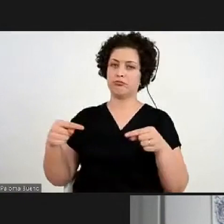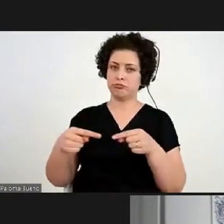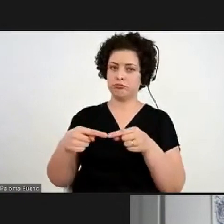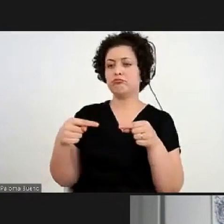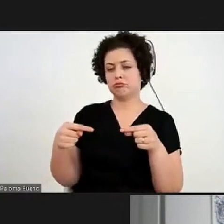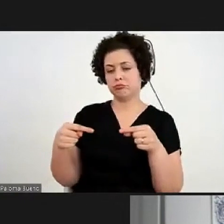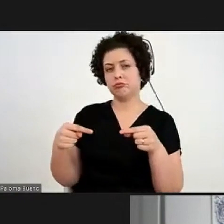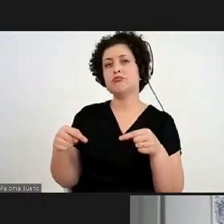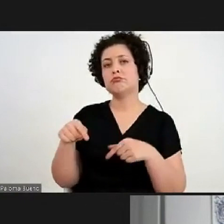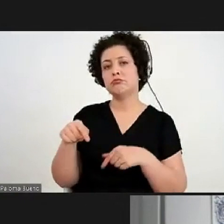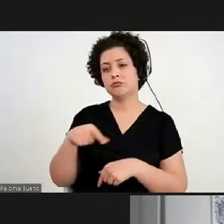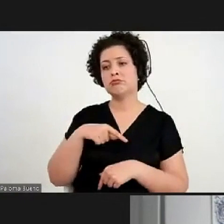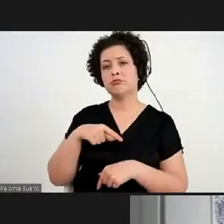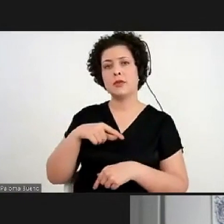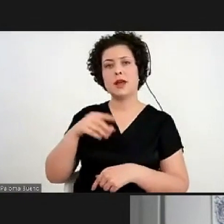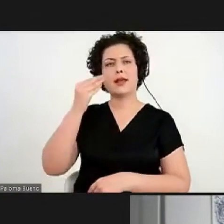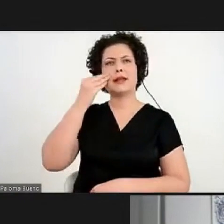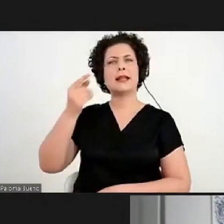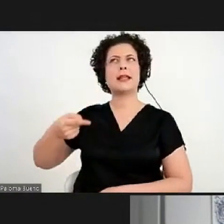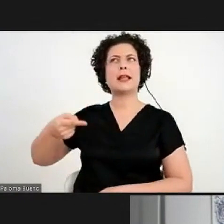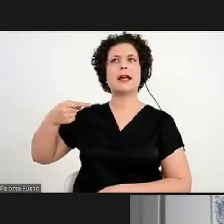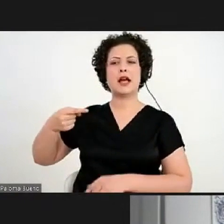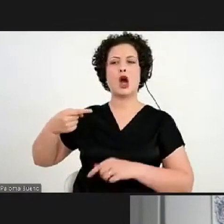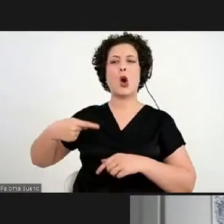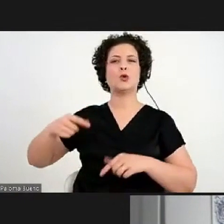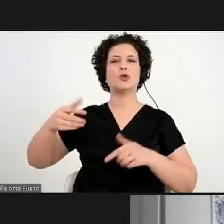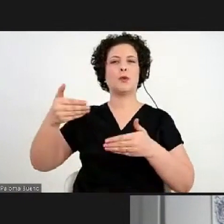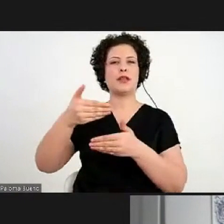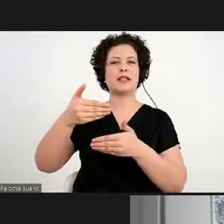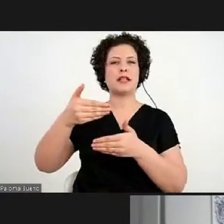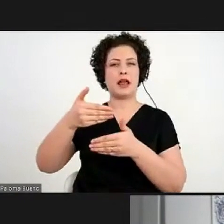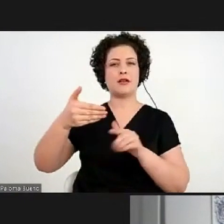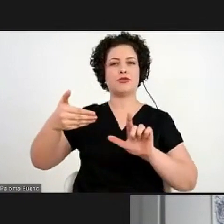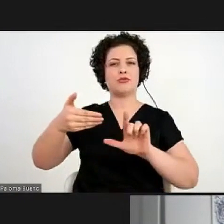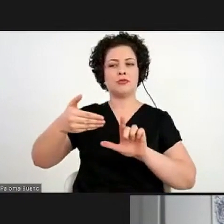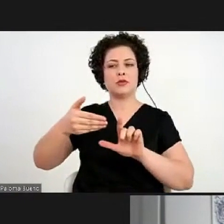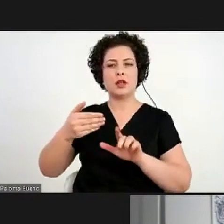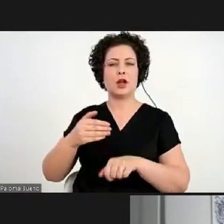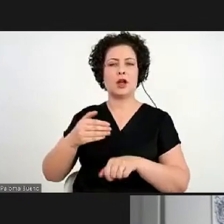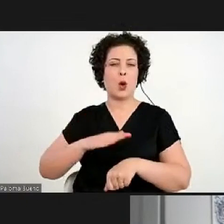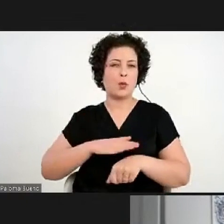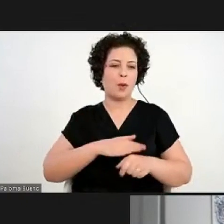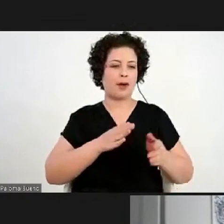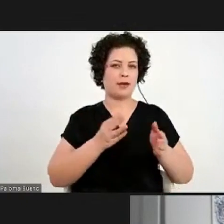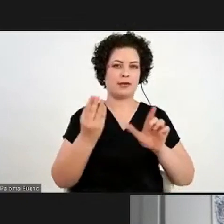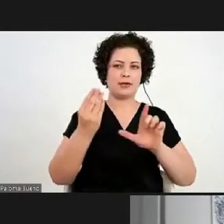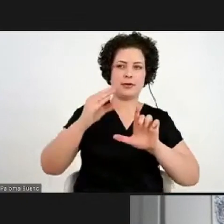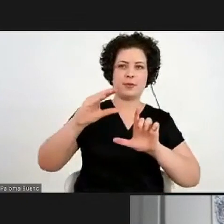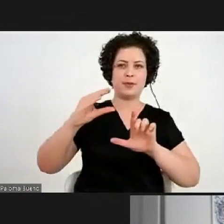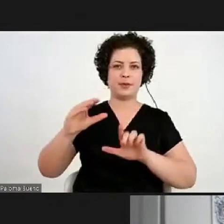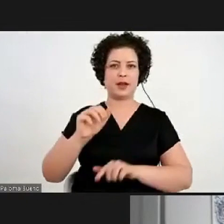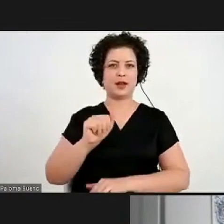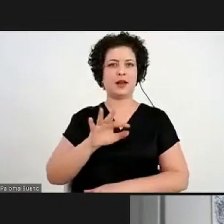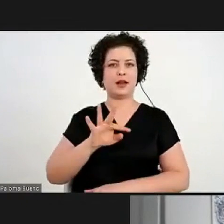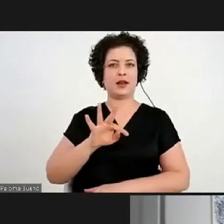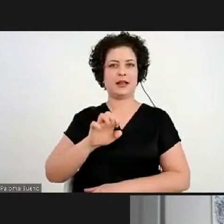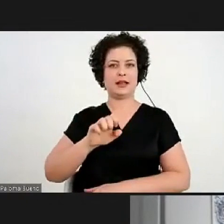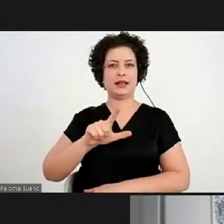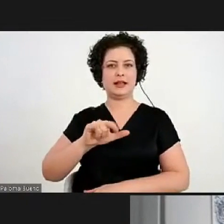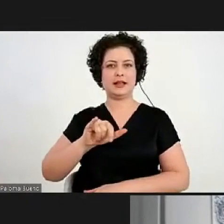uma do... Eu tentei, na última slide, coloquei alguns momentos do ateliê, durante,